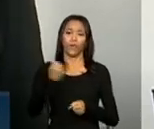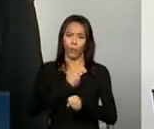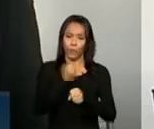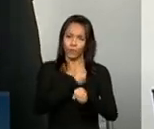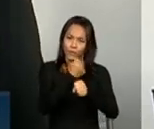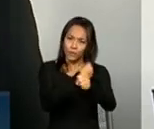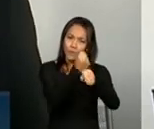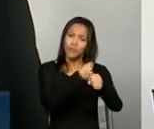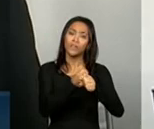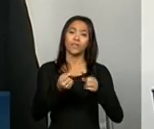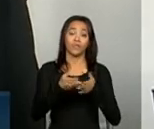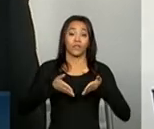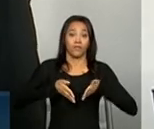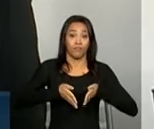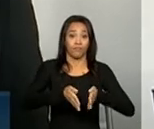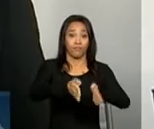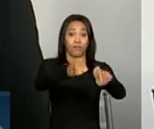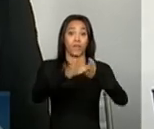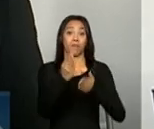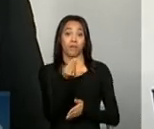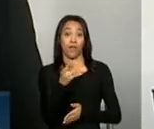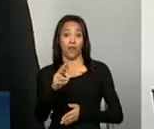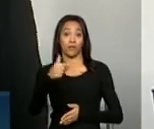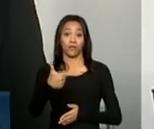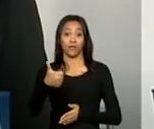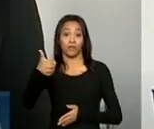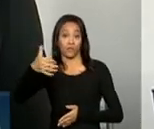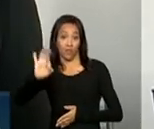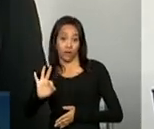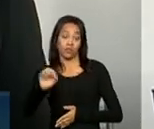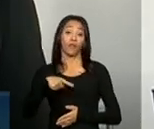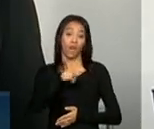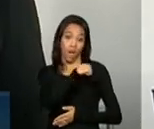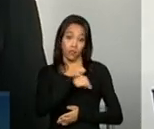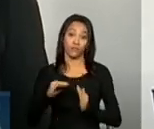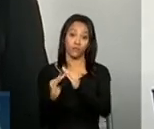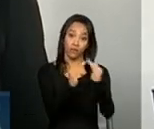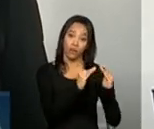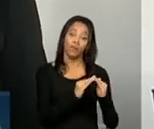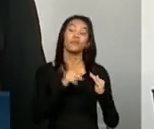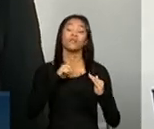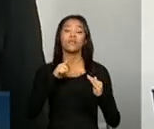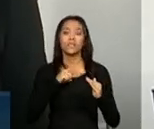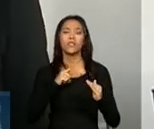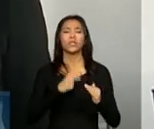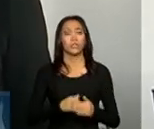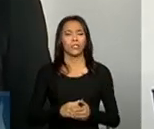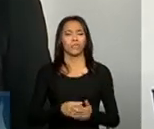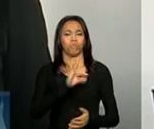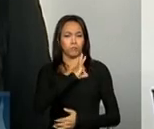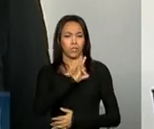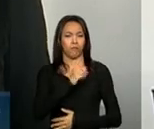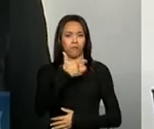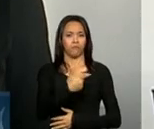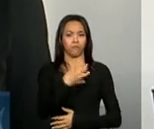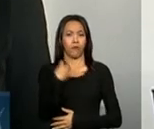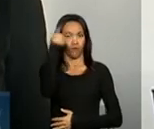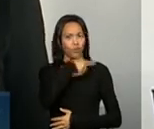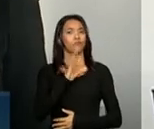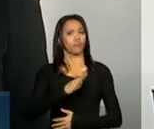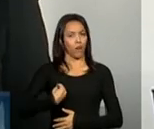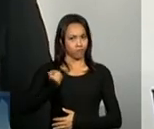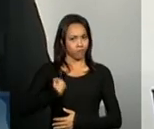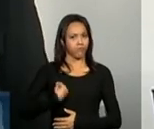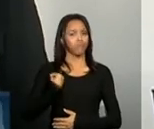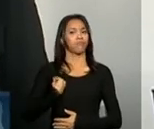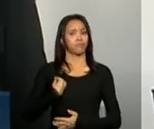BR-210, aqui na zona norte de Macapá. O conjunto habitacional tem unidade de policiamento 24 horas, que já começa a funcionar